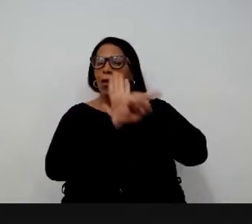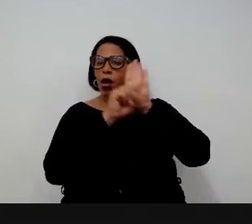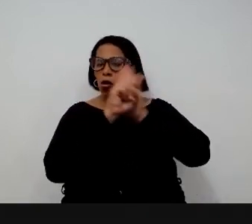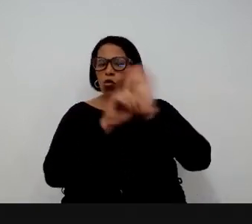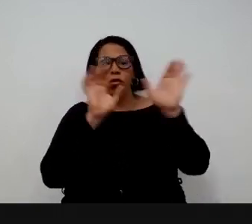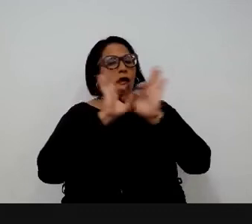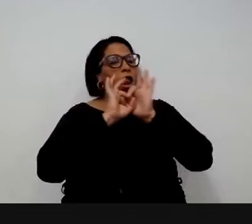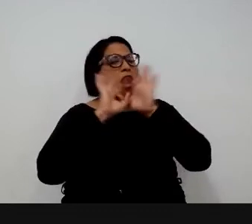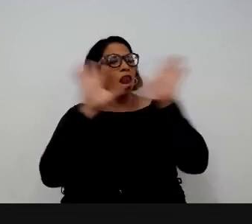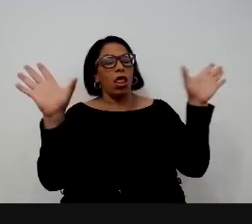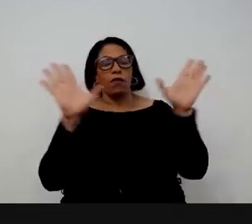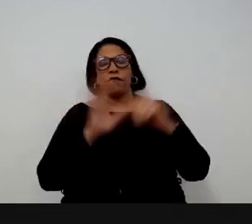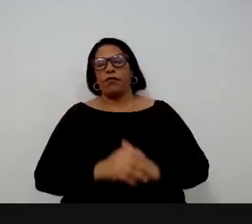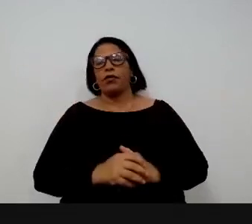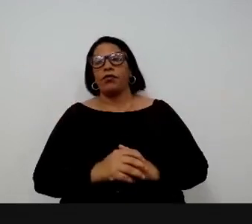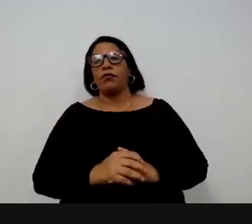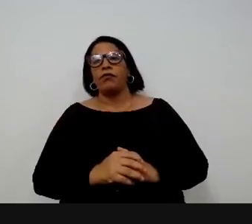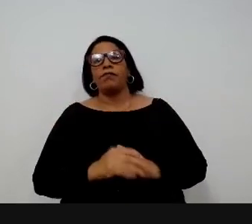obrigado